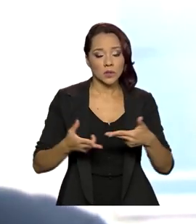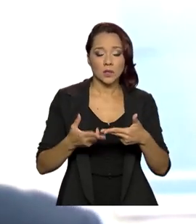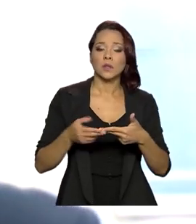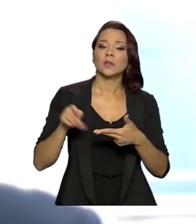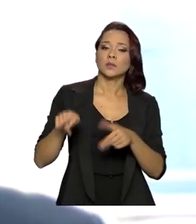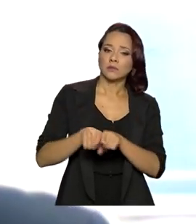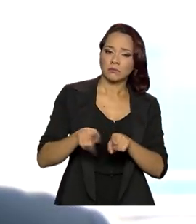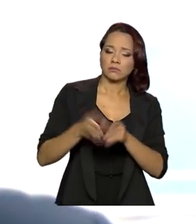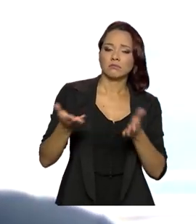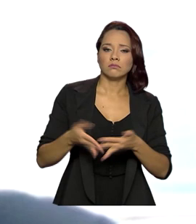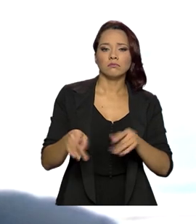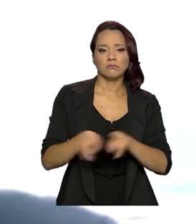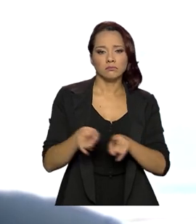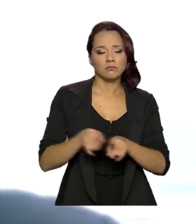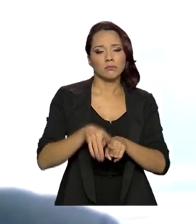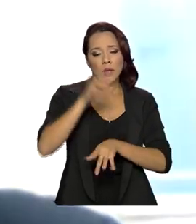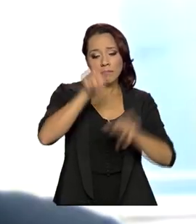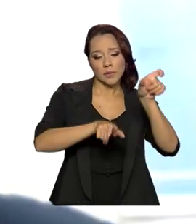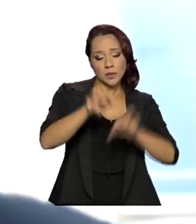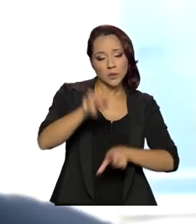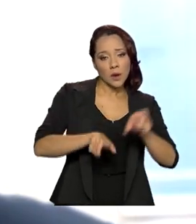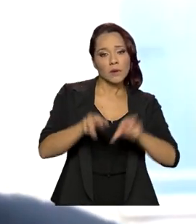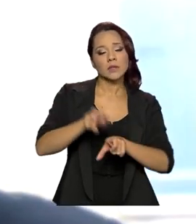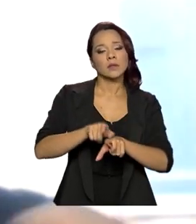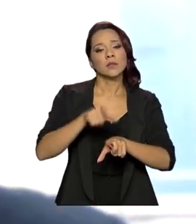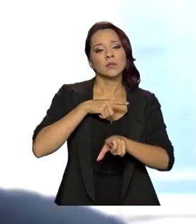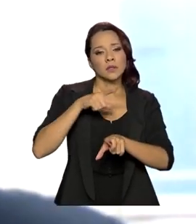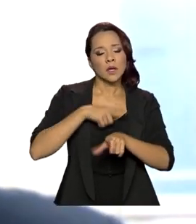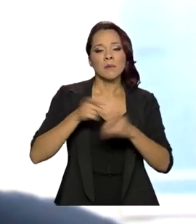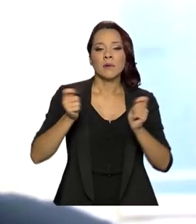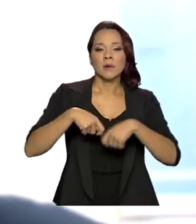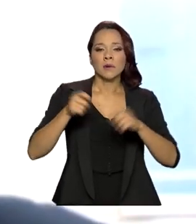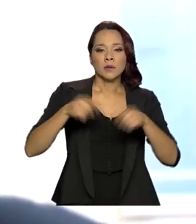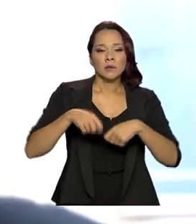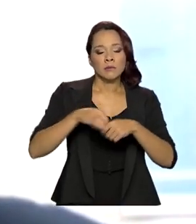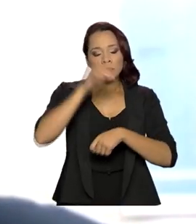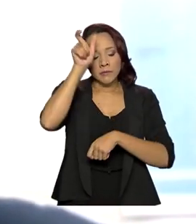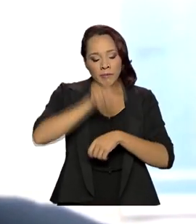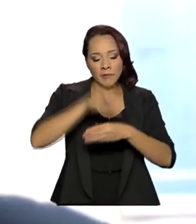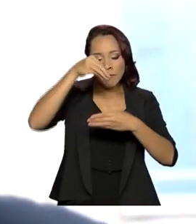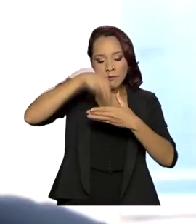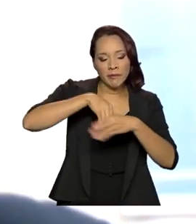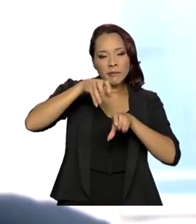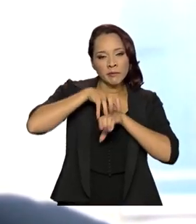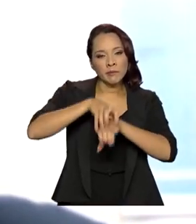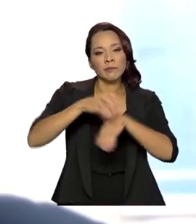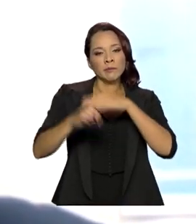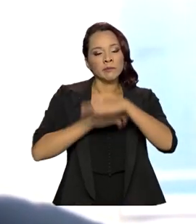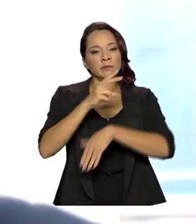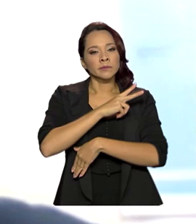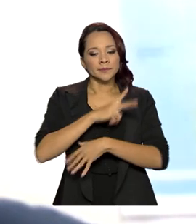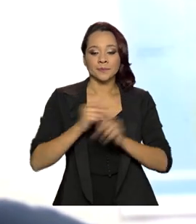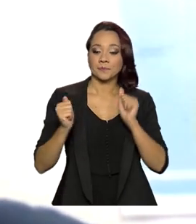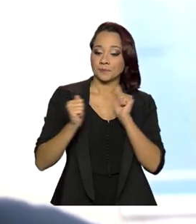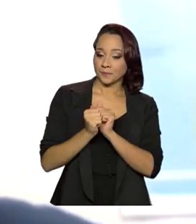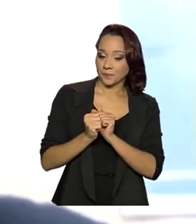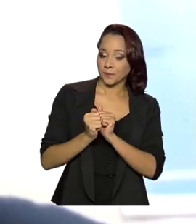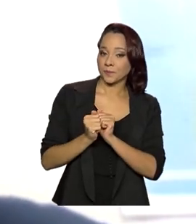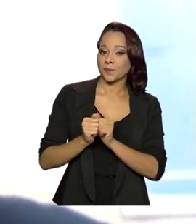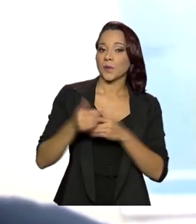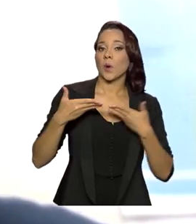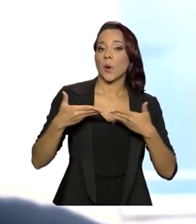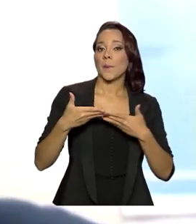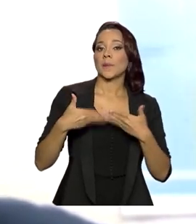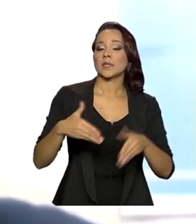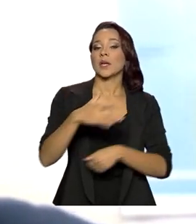carga como agora também em passageiro, de prover possibilidades para que a iniciativa privada, juntamente com o